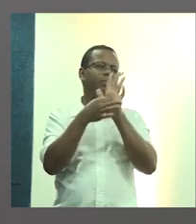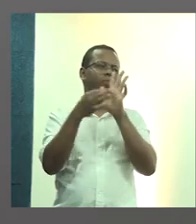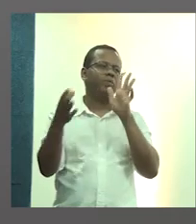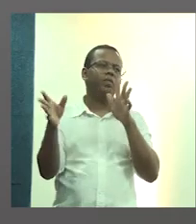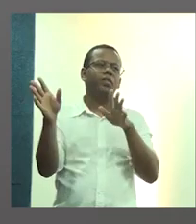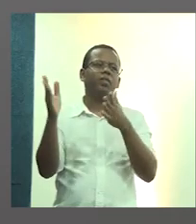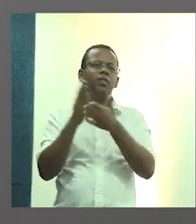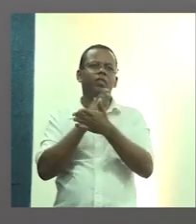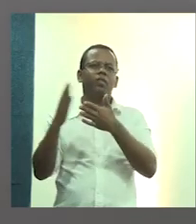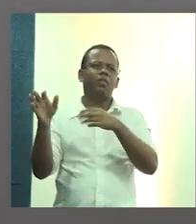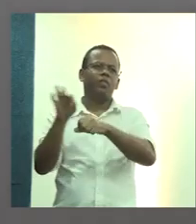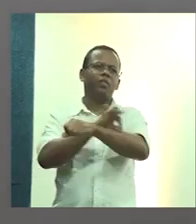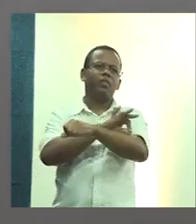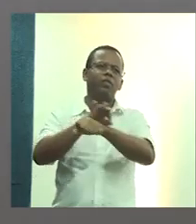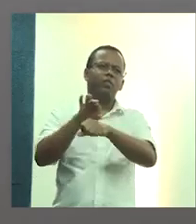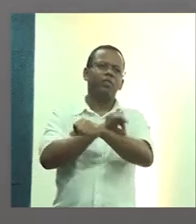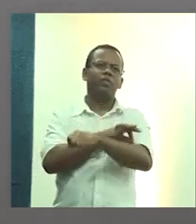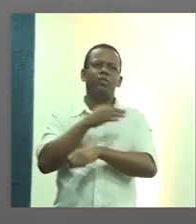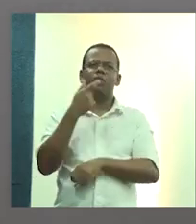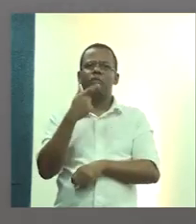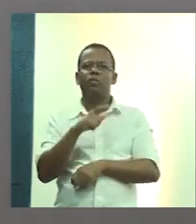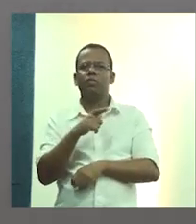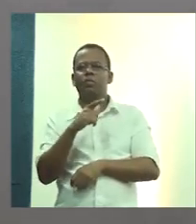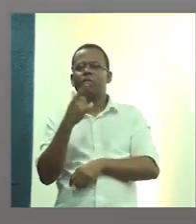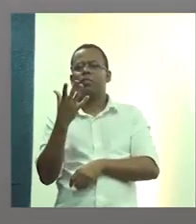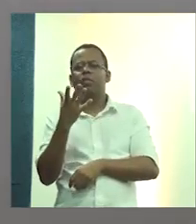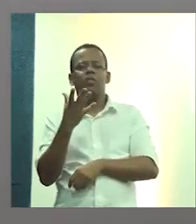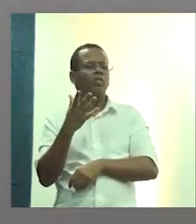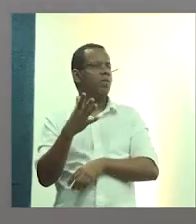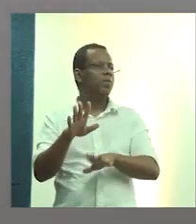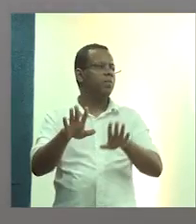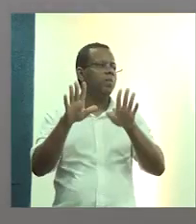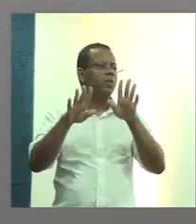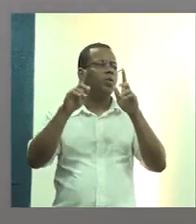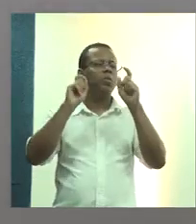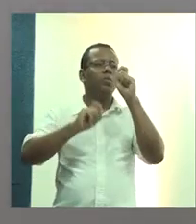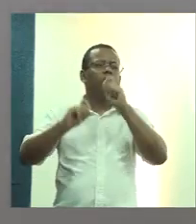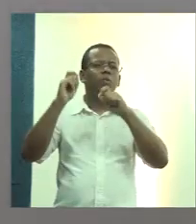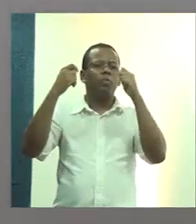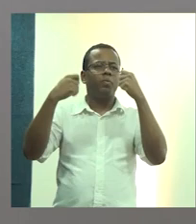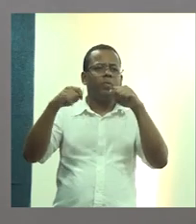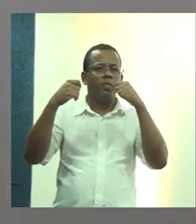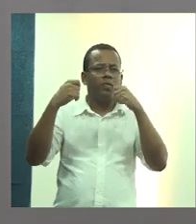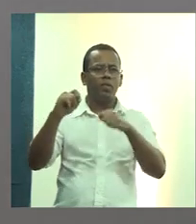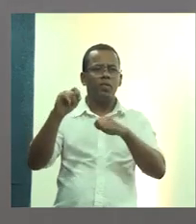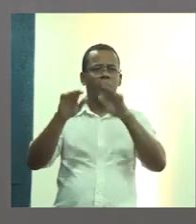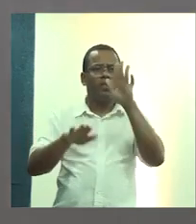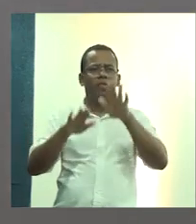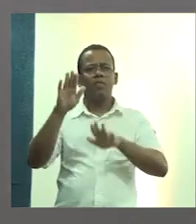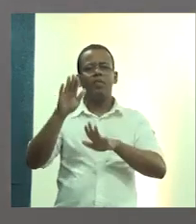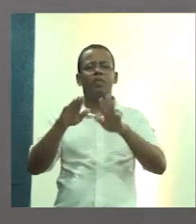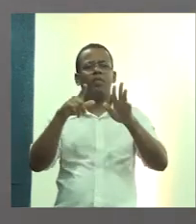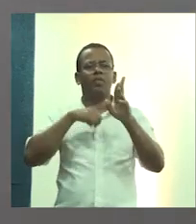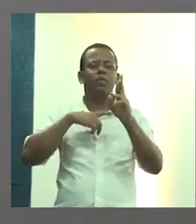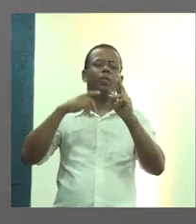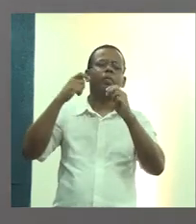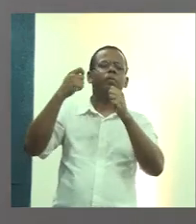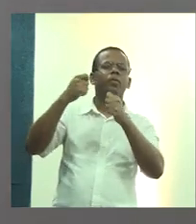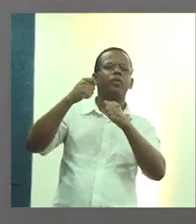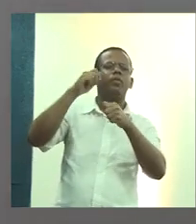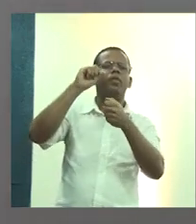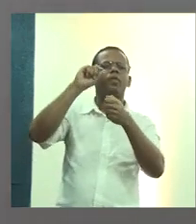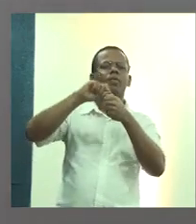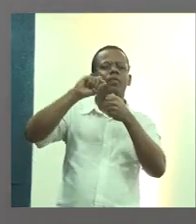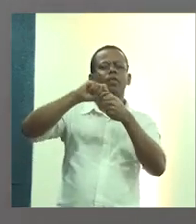os arquitetos fazendo alguma coisa que não tem glamour. Mas é o que se precisa. E, às vezes, são refeitos, em alguns casos,